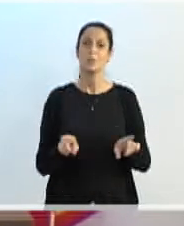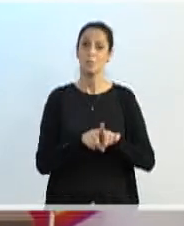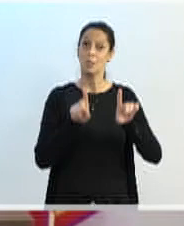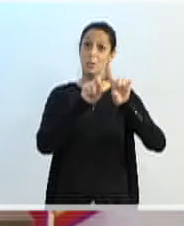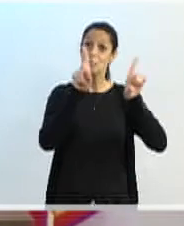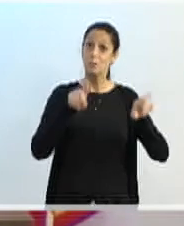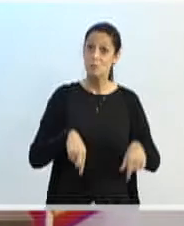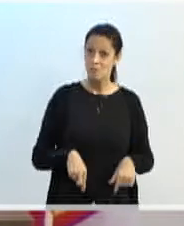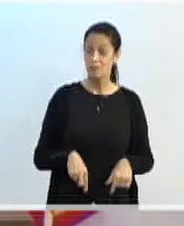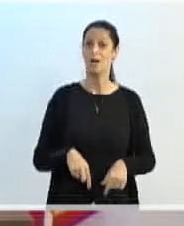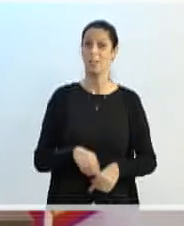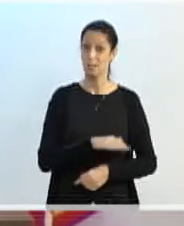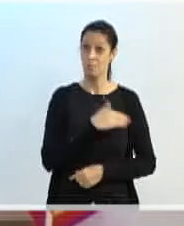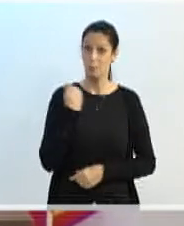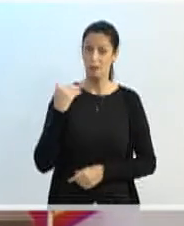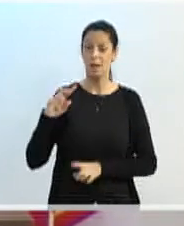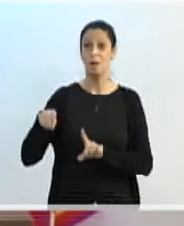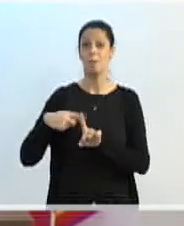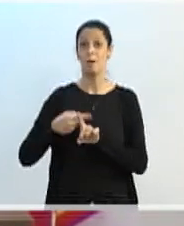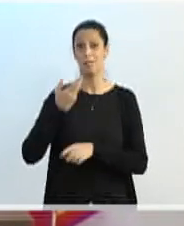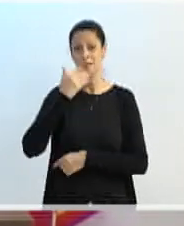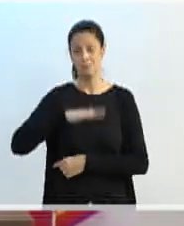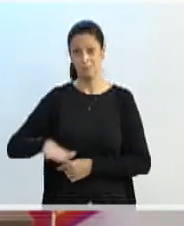dessa creche. Obrigada.